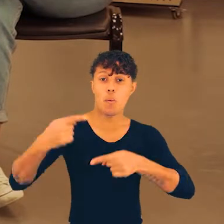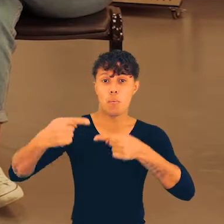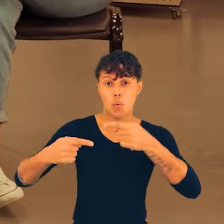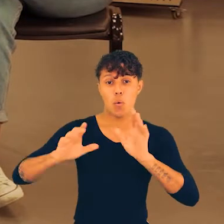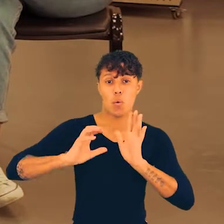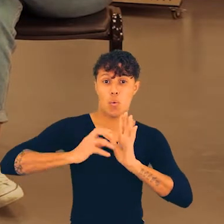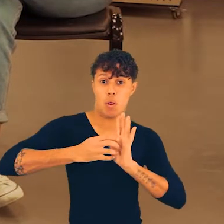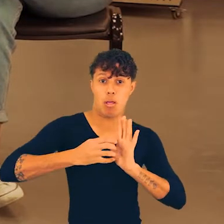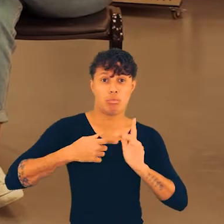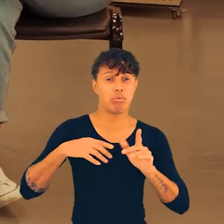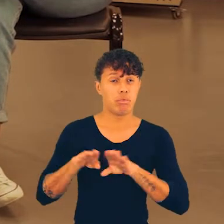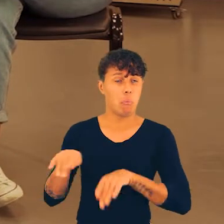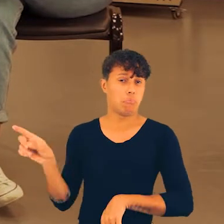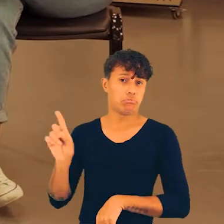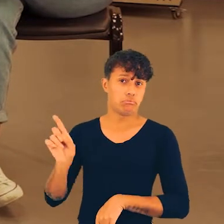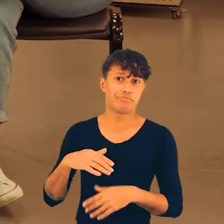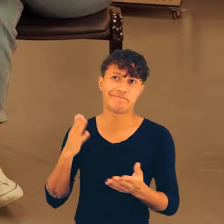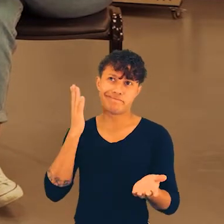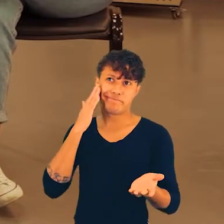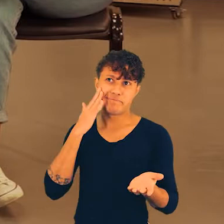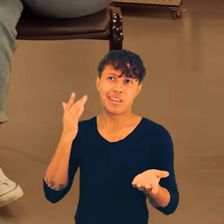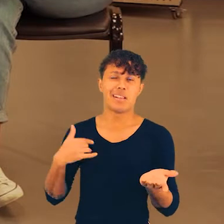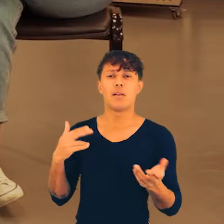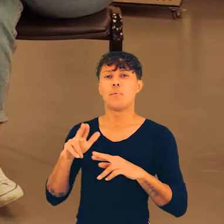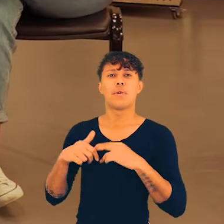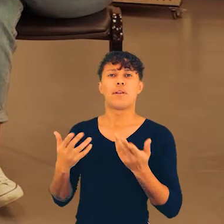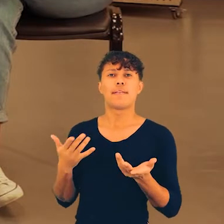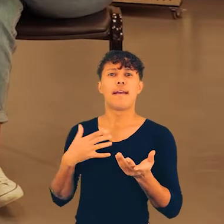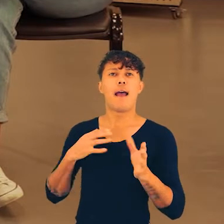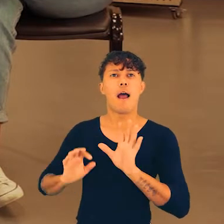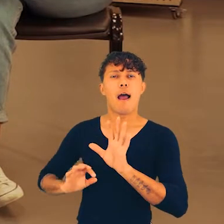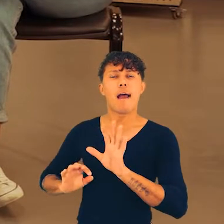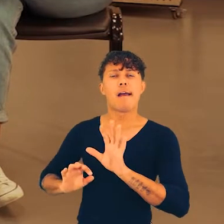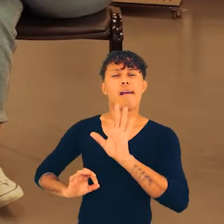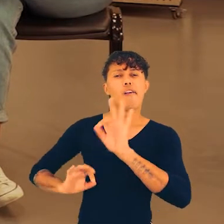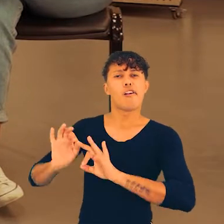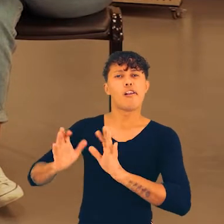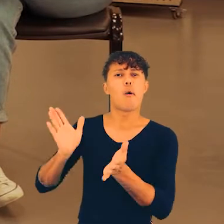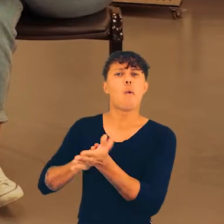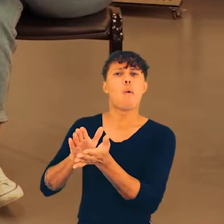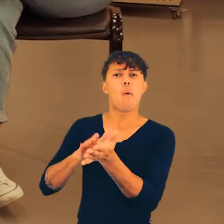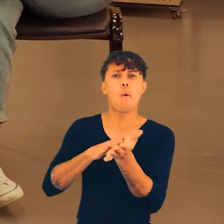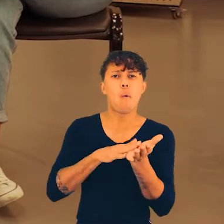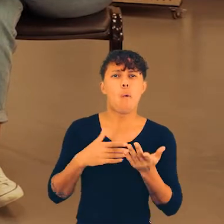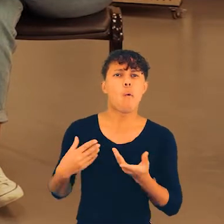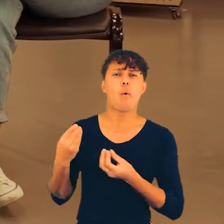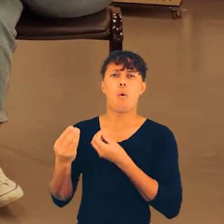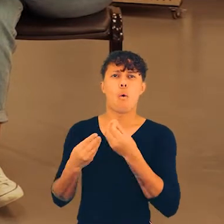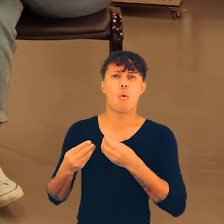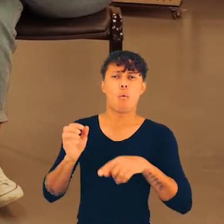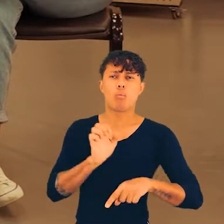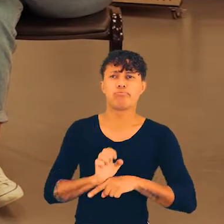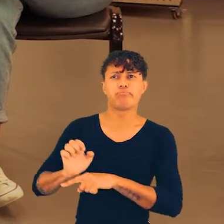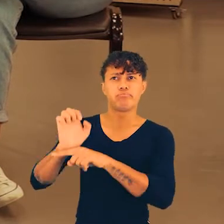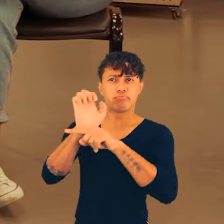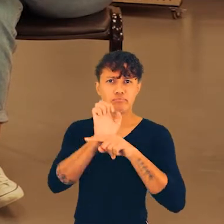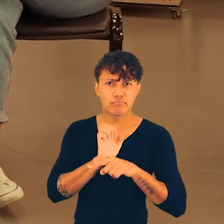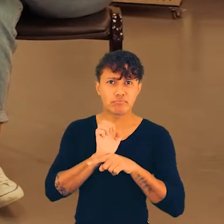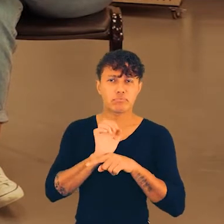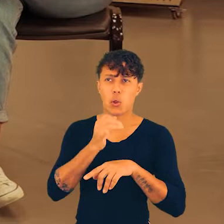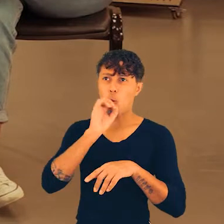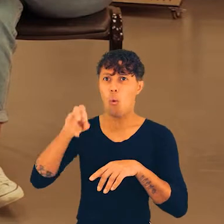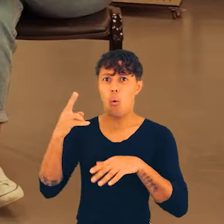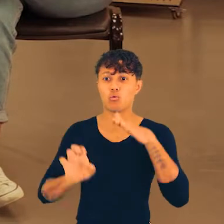programas políticos partidários ou não, sabe? A sociedade civil organizada reivindicando, junto aos órgãos de